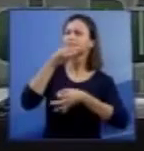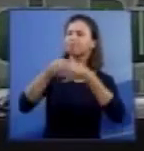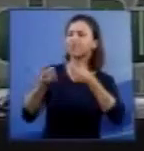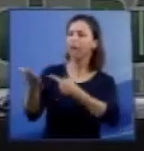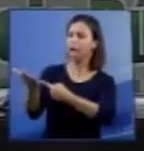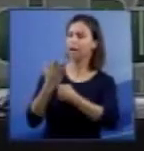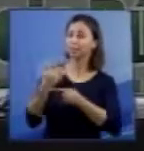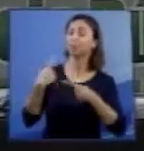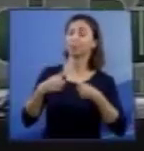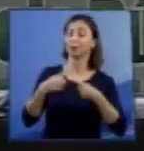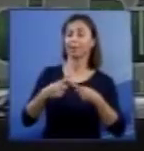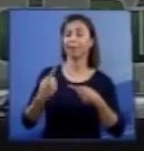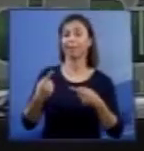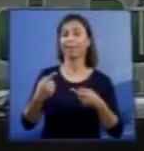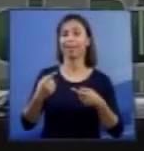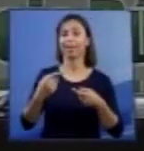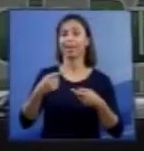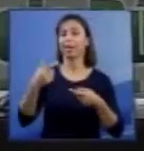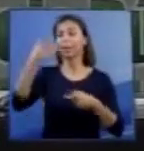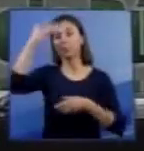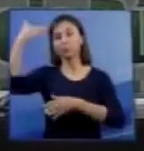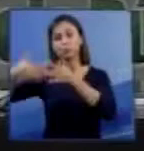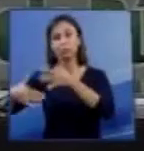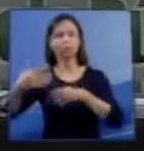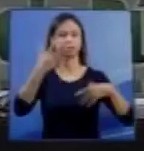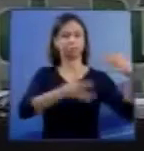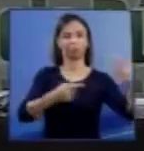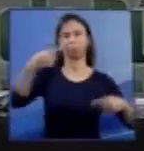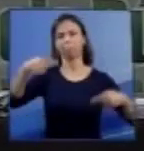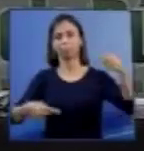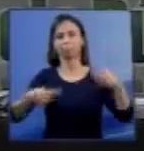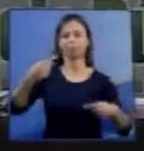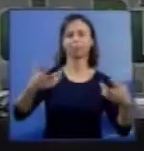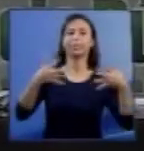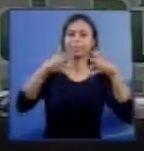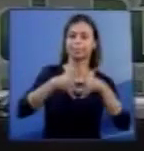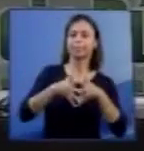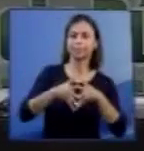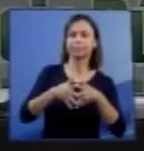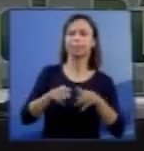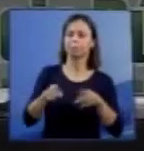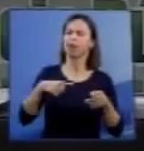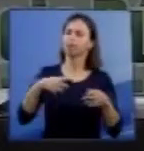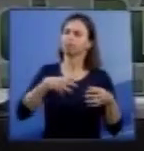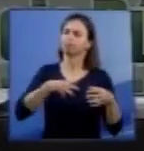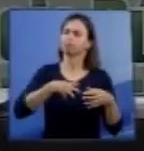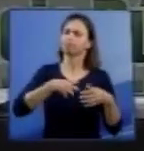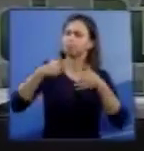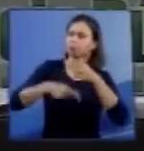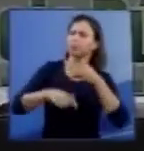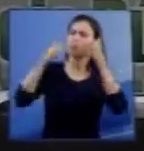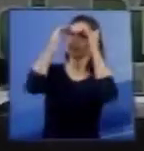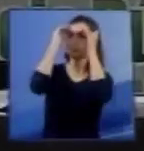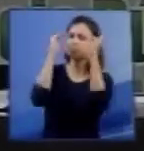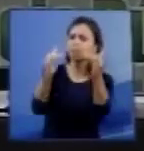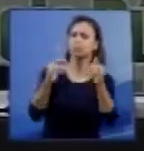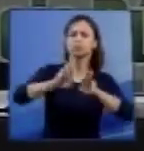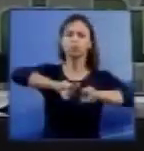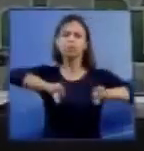controvertidas, e também expressando o nosso profundo respeito pelas diversas correntes que